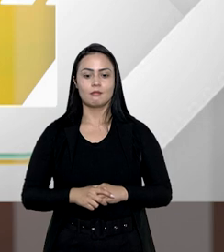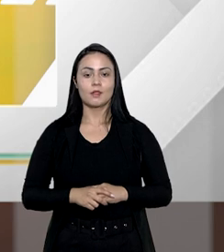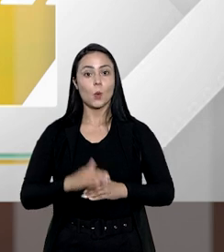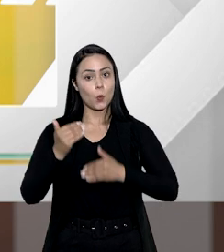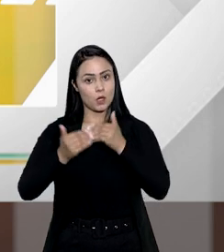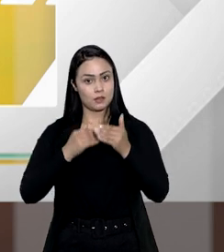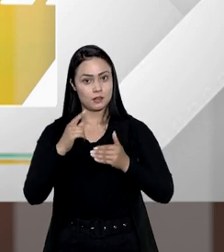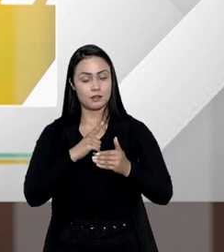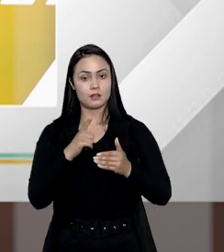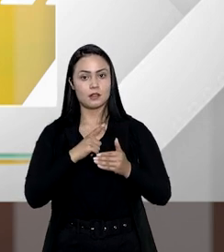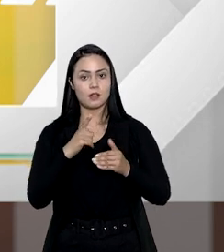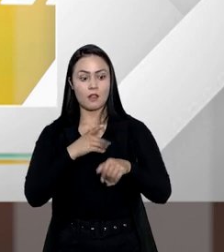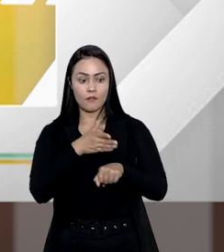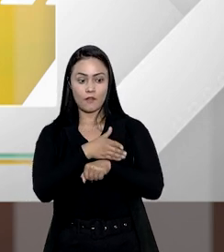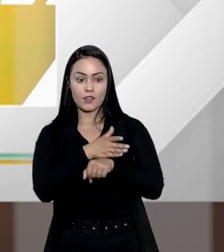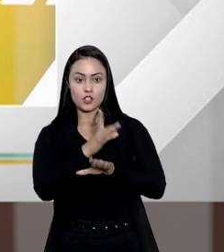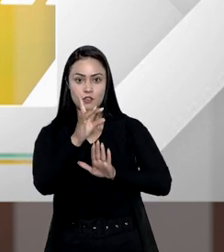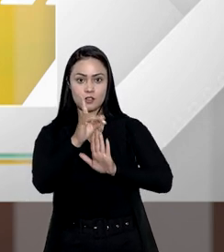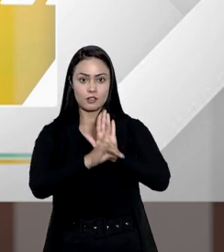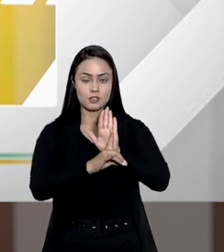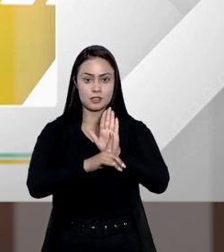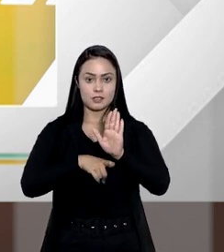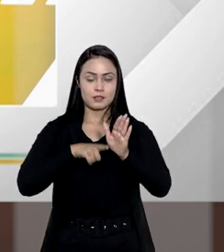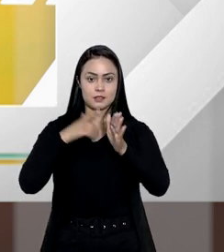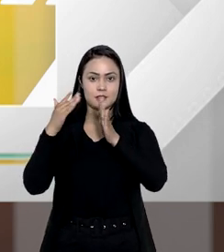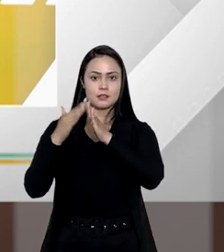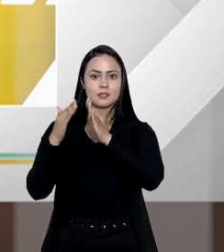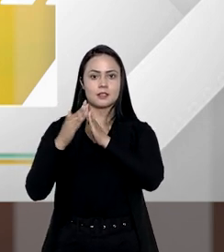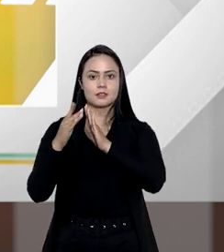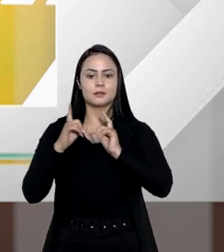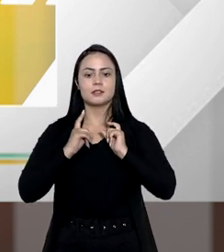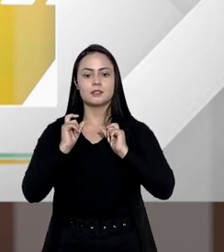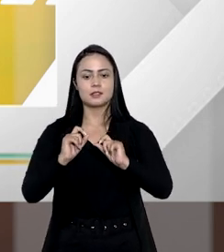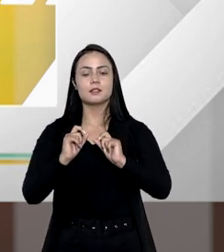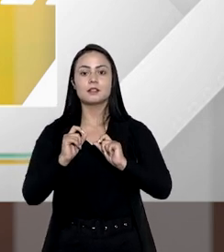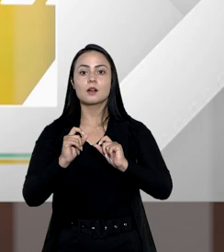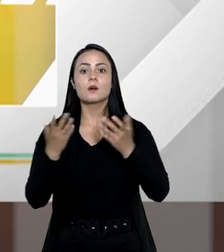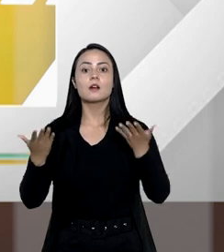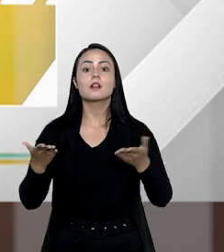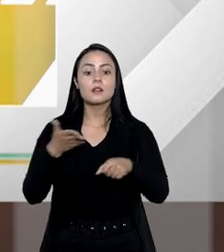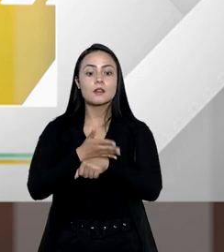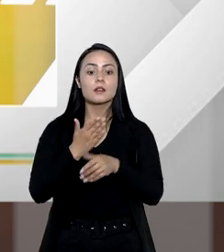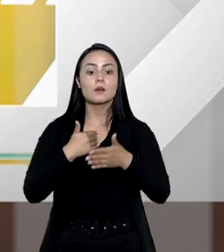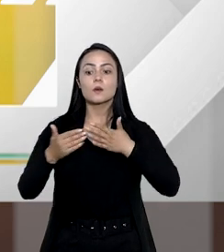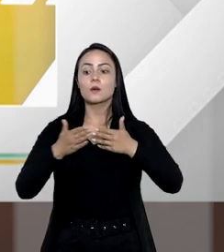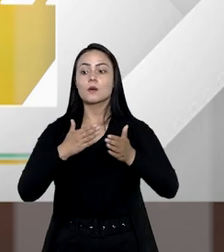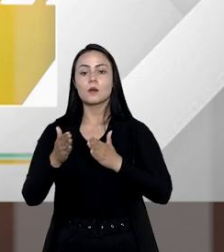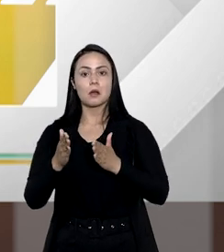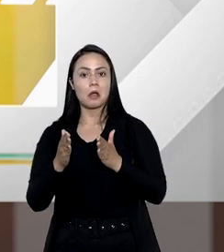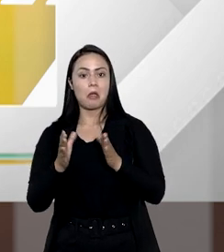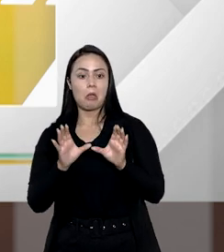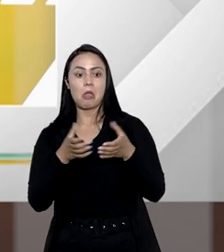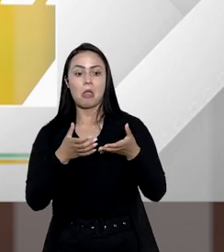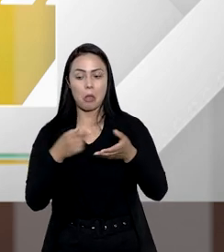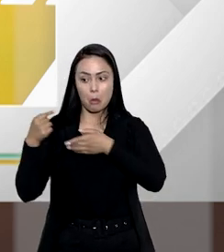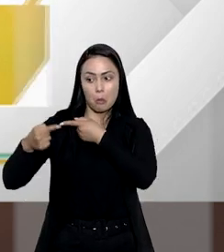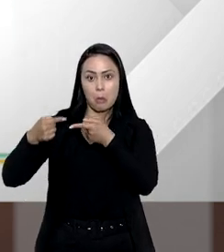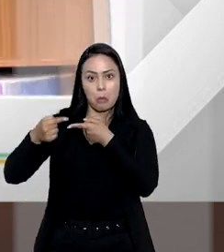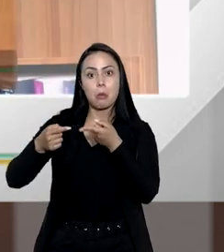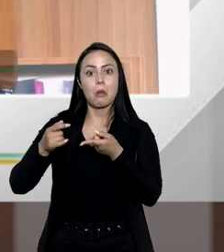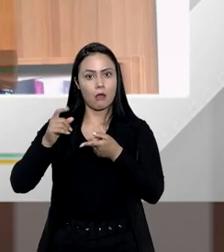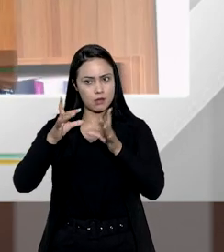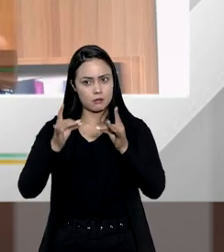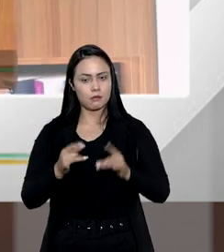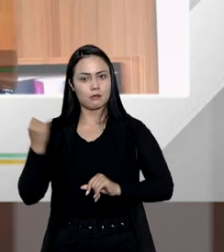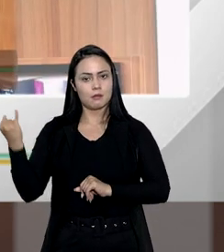quando a gente tem o deferimento desse direito real de habitação que vai ser deferido em qualquer regime de bens e esse é um detalhe